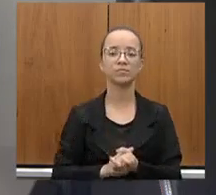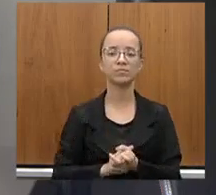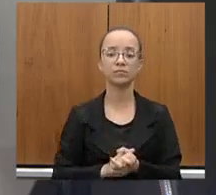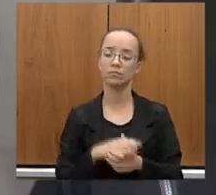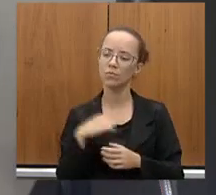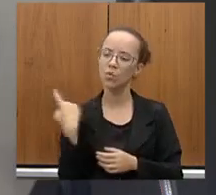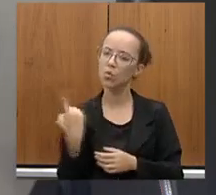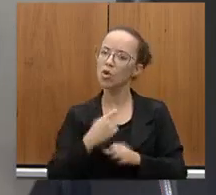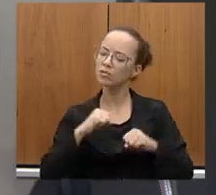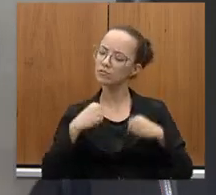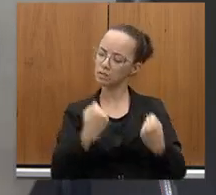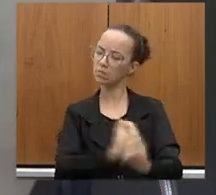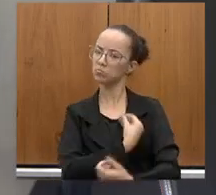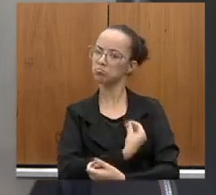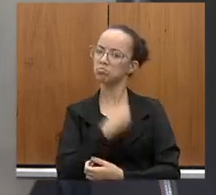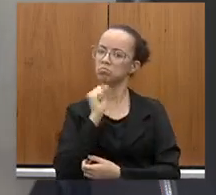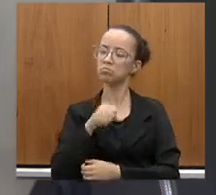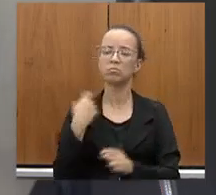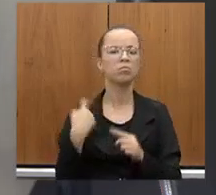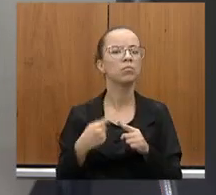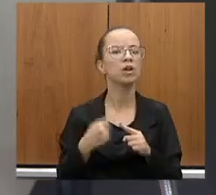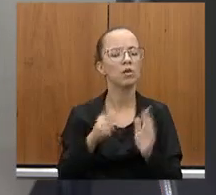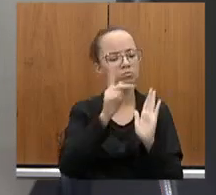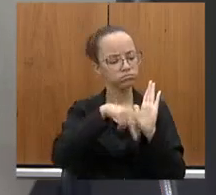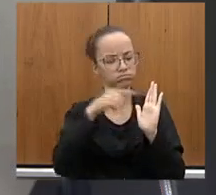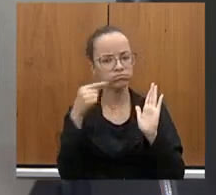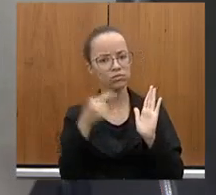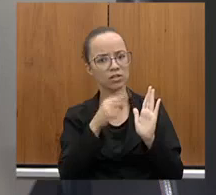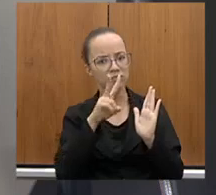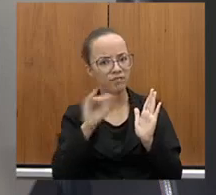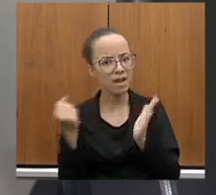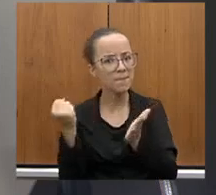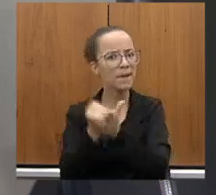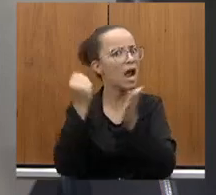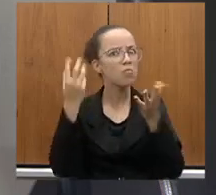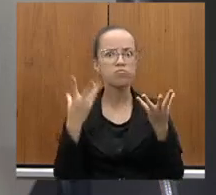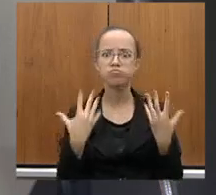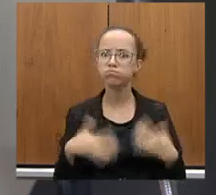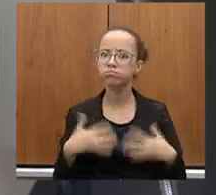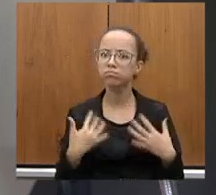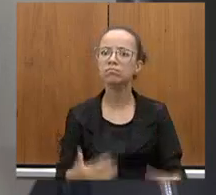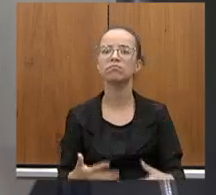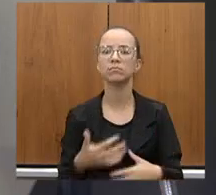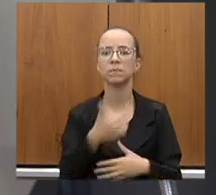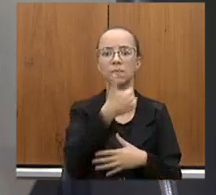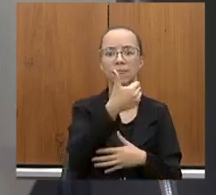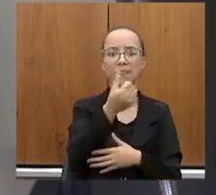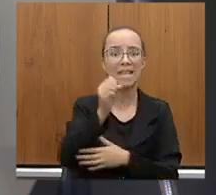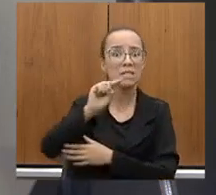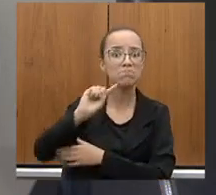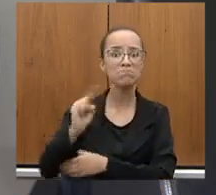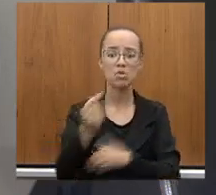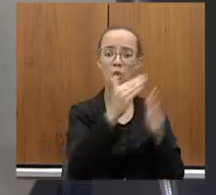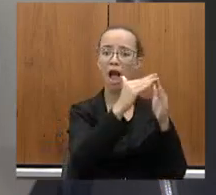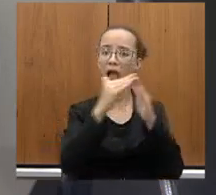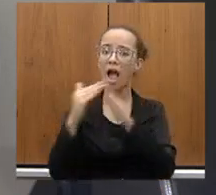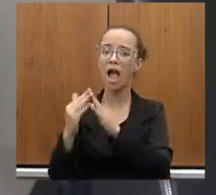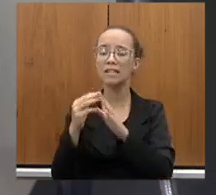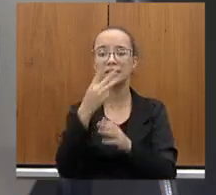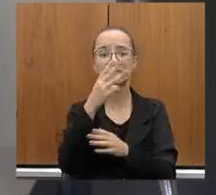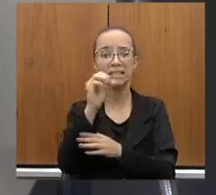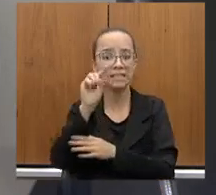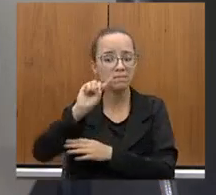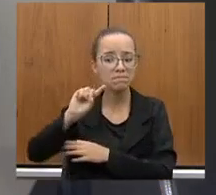Nós defendemos a vida, porque esse projeto impacta, no mínimo, em mais de 10 mil moradias, 30 mil